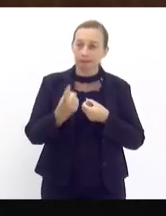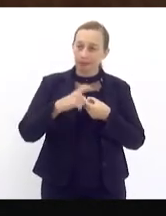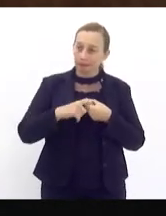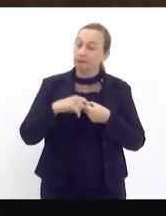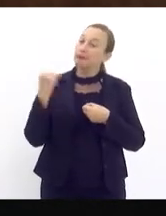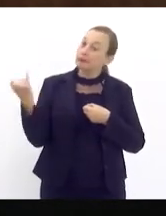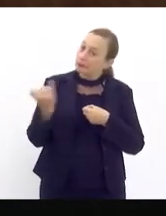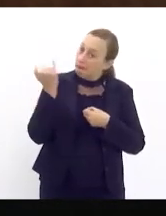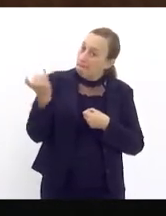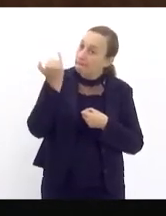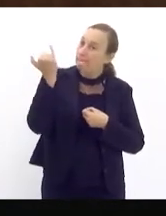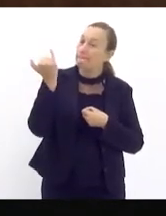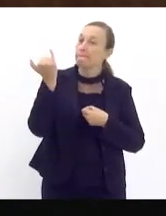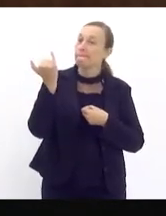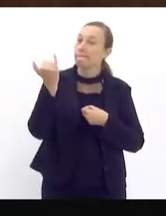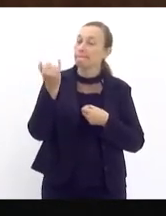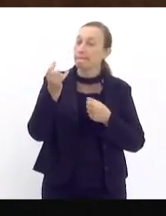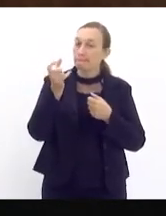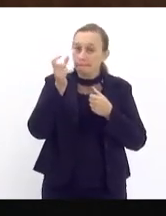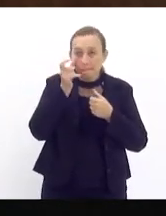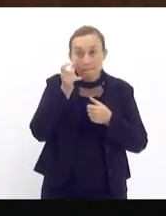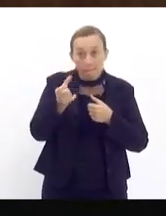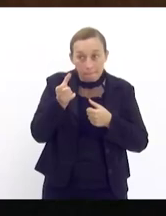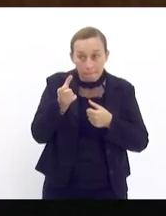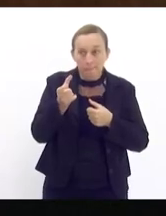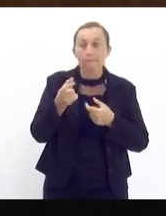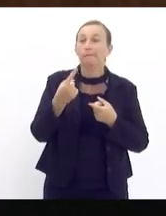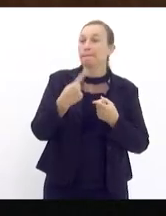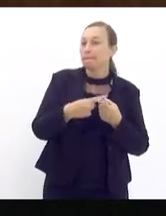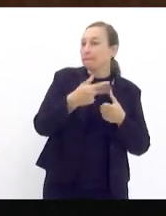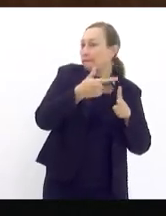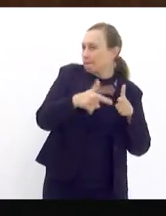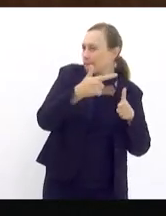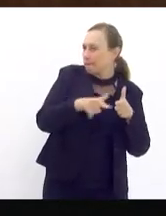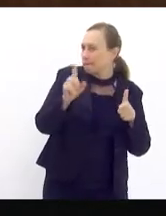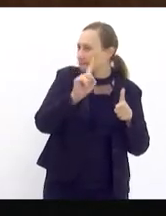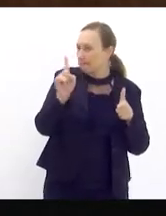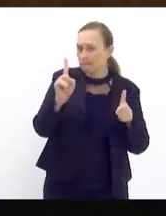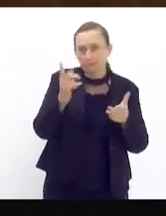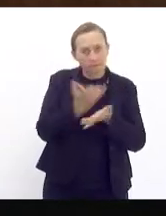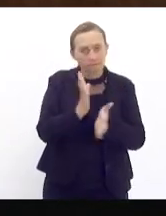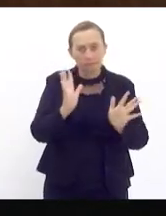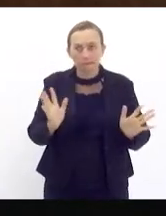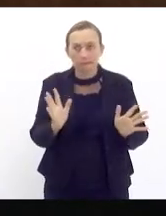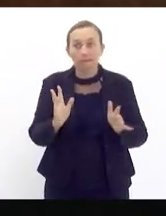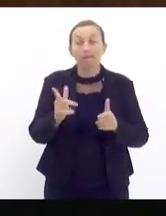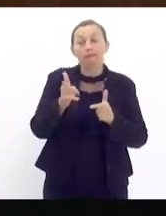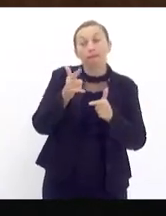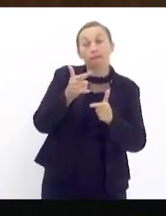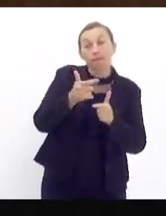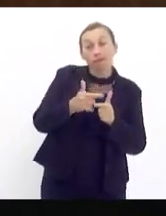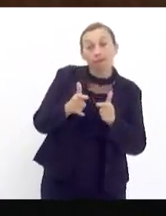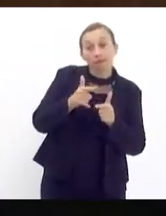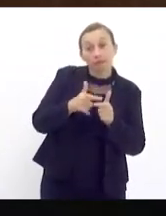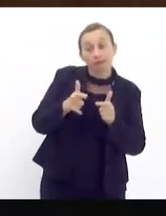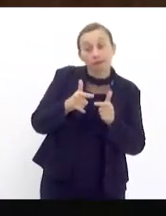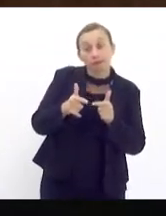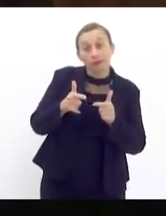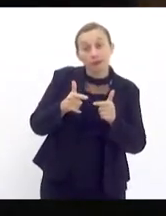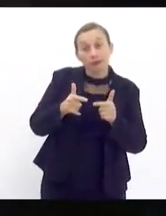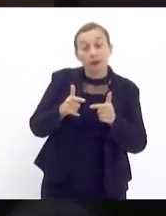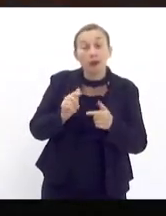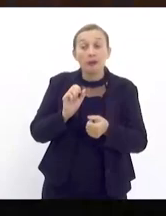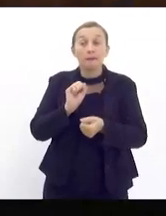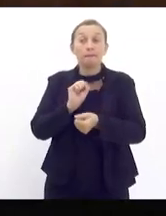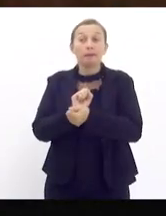importante a gente se manter alerta, porque o problema ainda não acabou. Ele acabou temporário